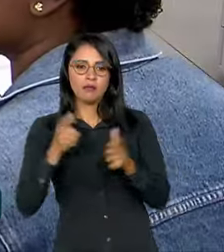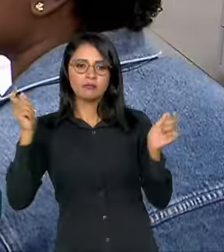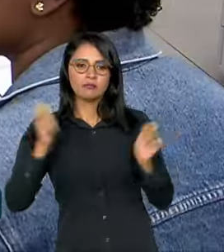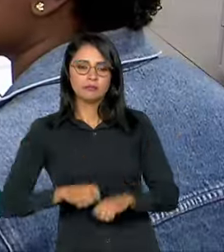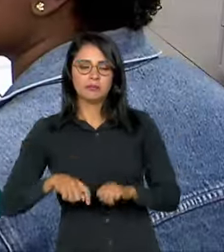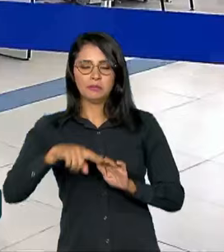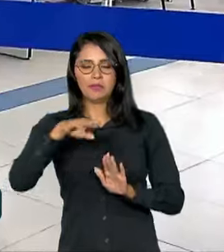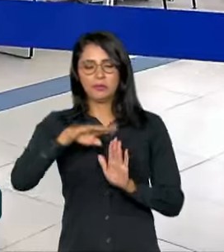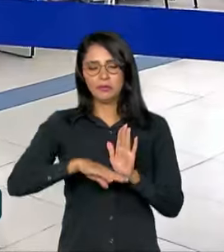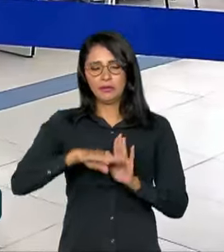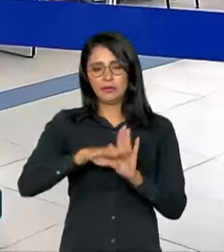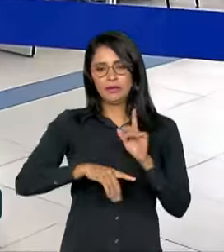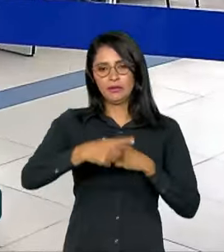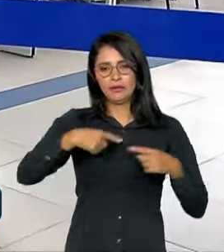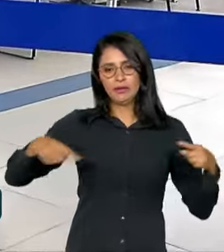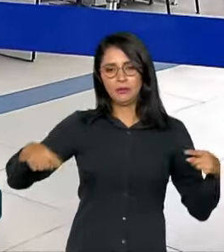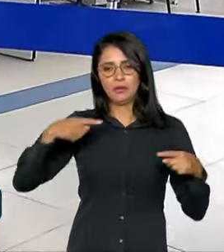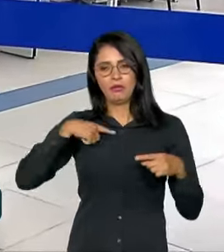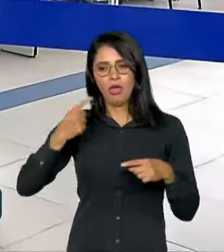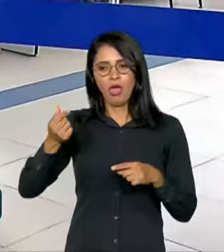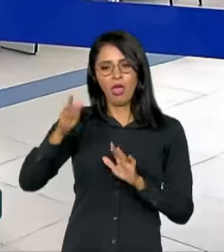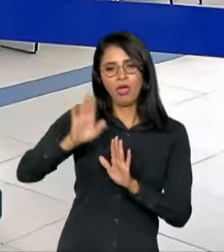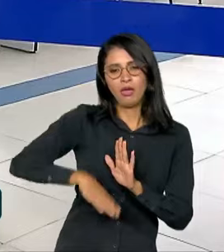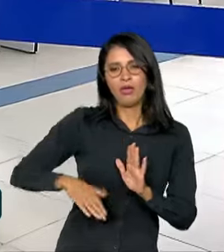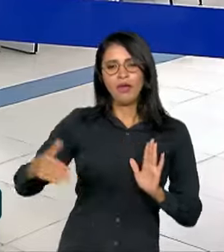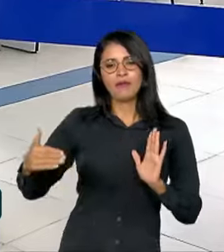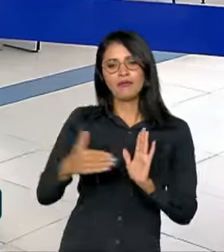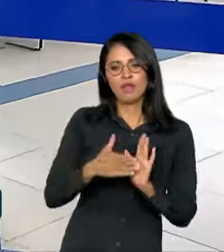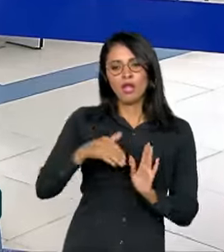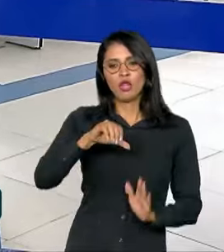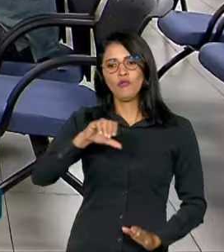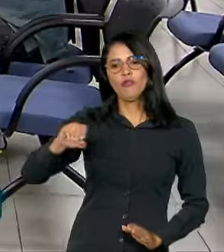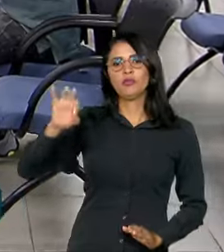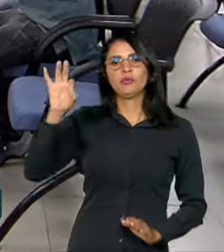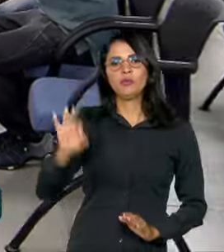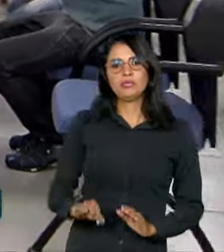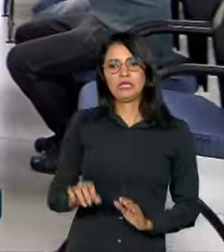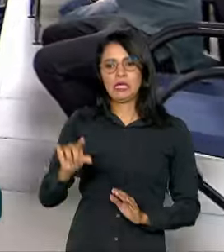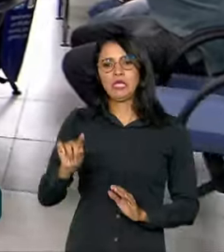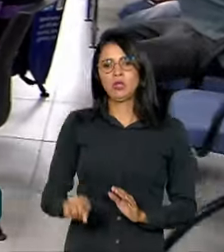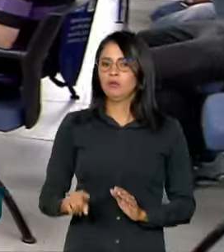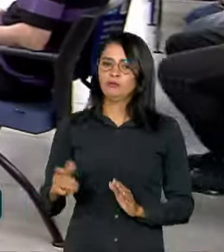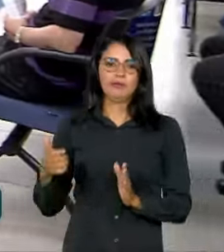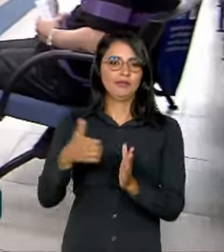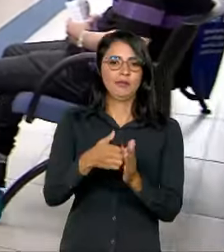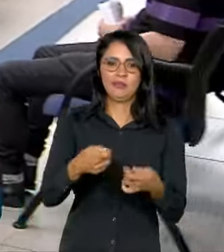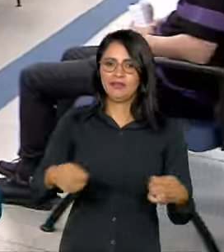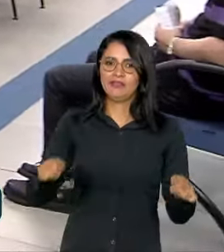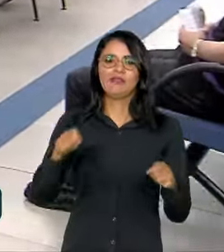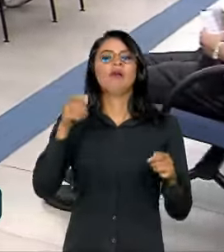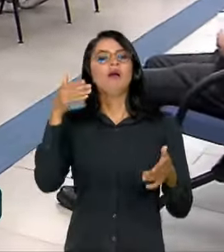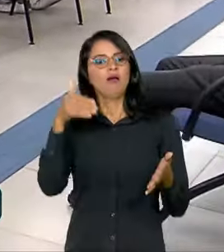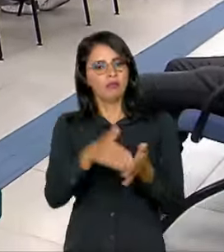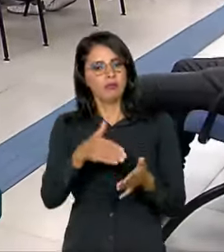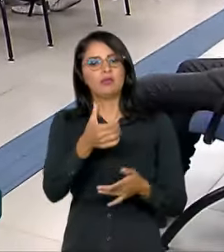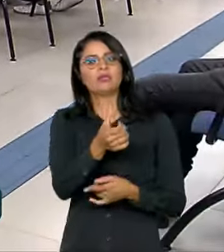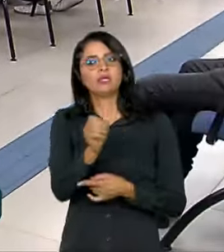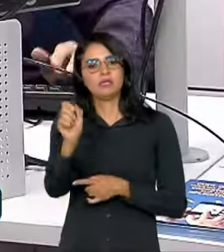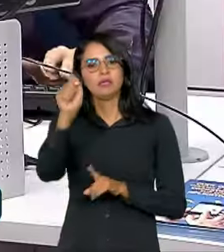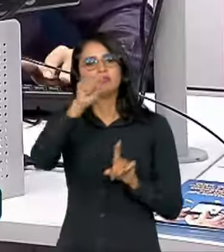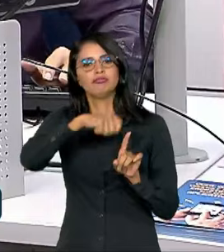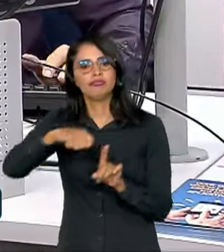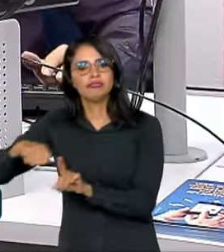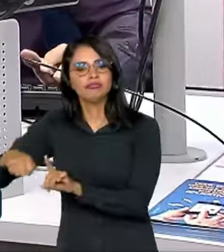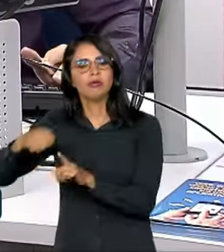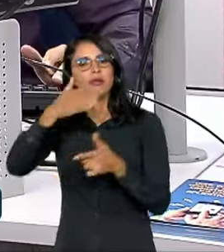Desenrola Brasil, com descontos que podem passar de 90% sem entrada e com até 60 meses para pagar.